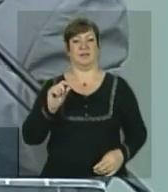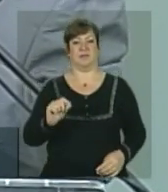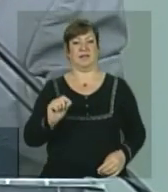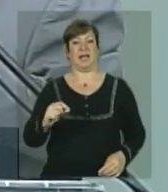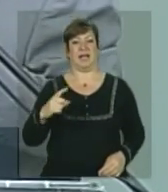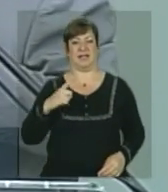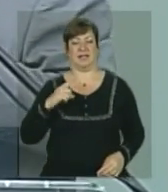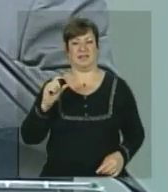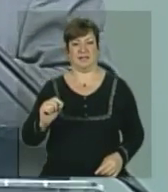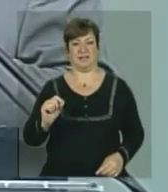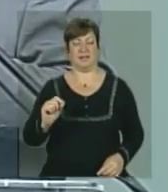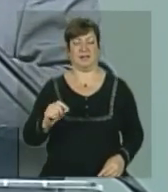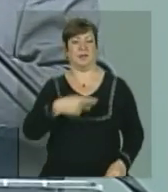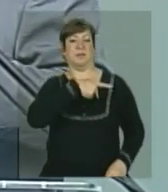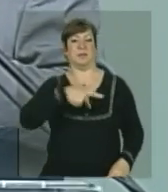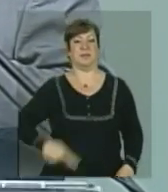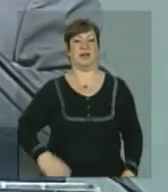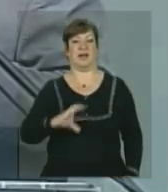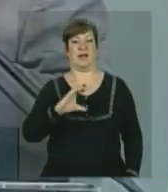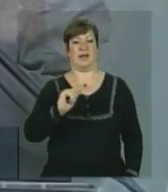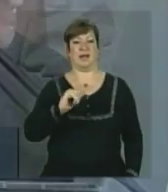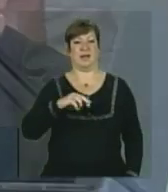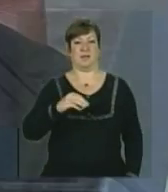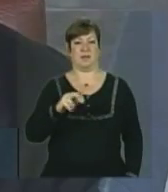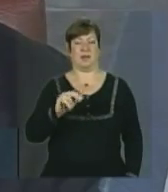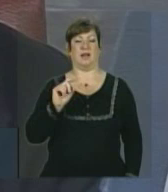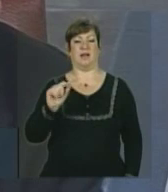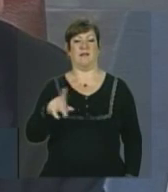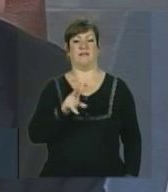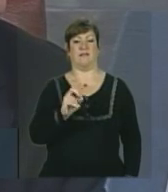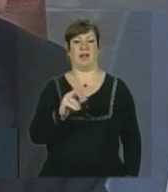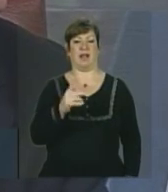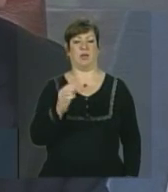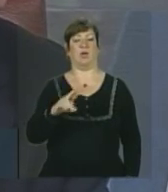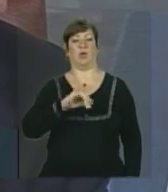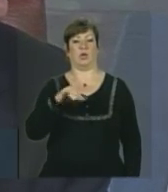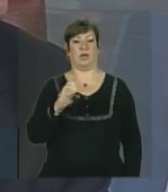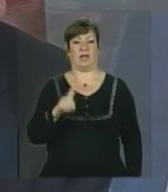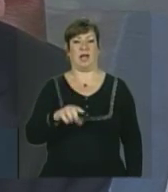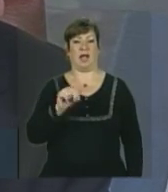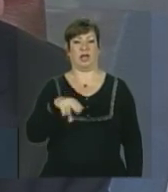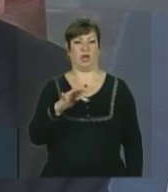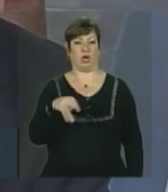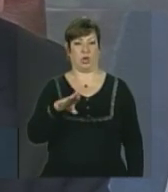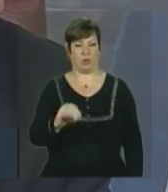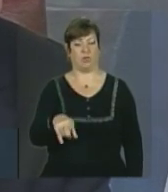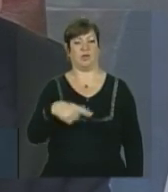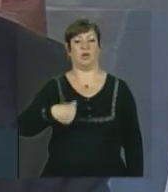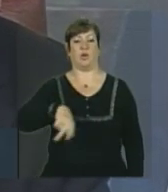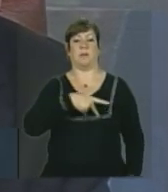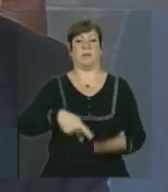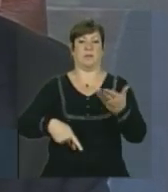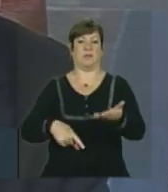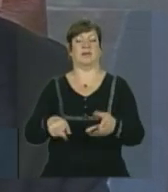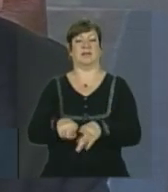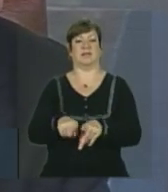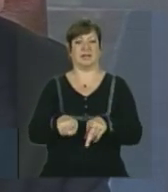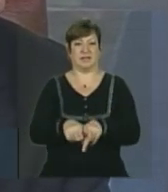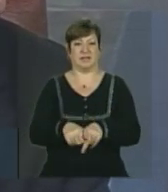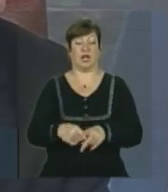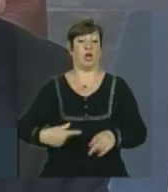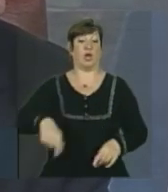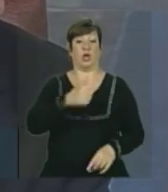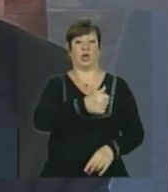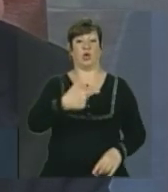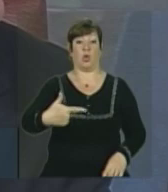presidente da Câmara, vereador José Antônio. Aonde cumprimentar o vereador José Antônio, nosso presidente. Eu cumprimento os